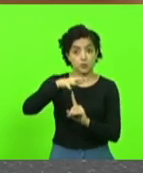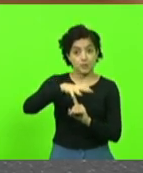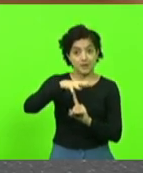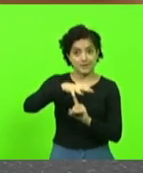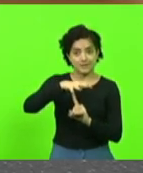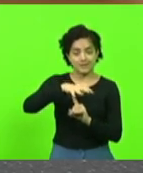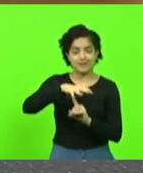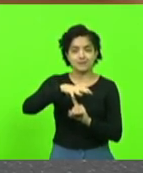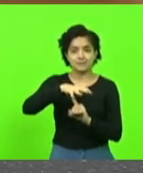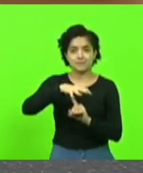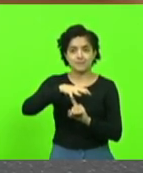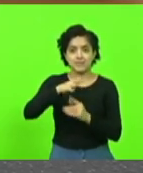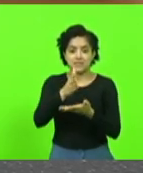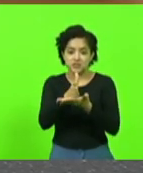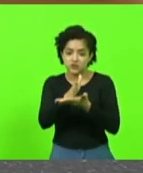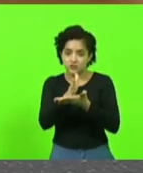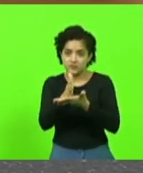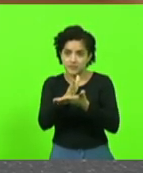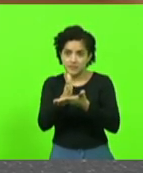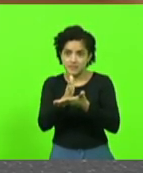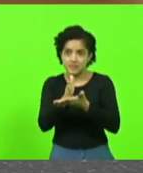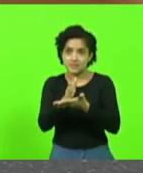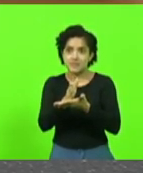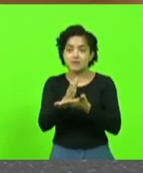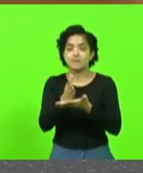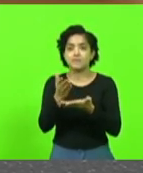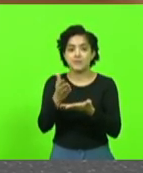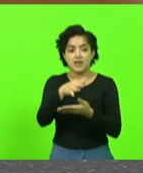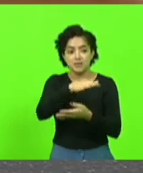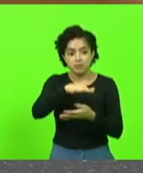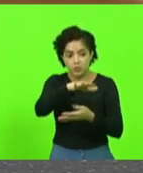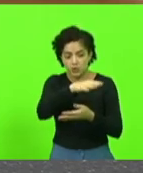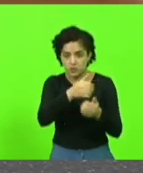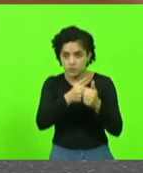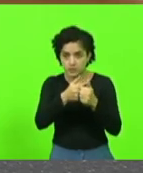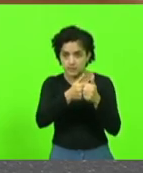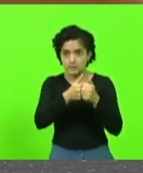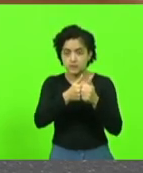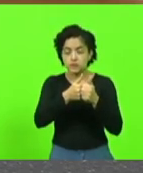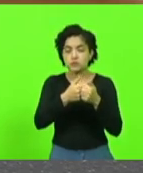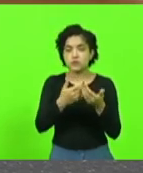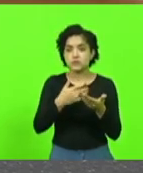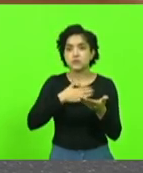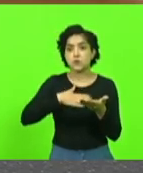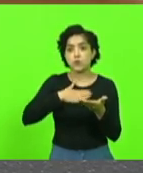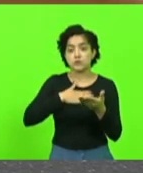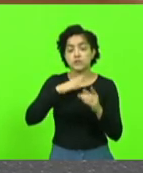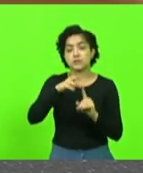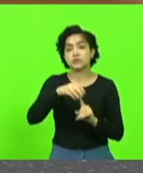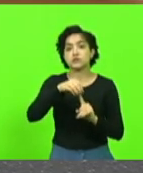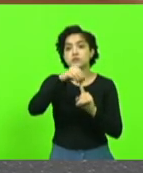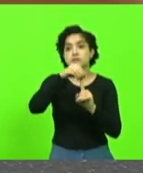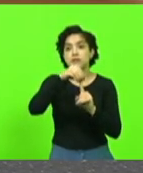divisa com essa região. Então, realmente, eu gostaria de destacar,